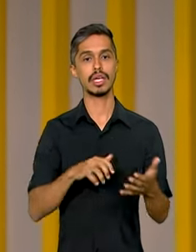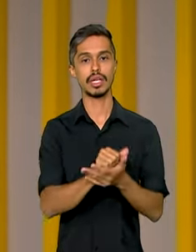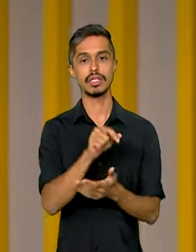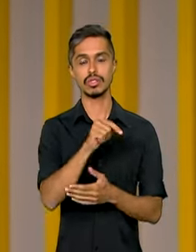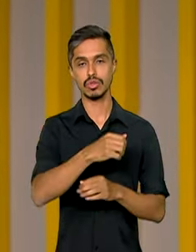no país.